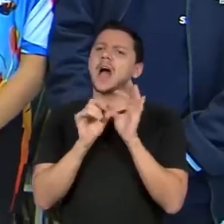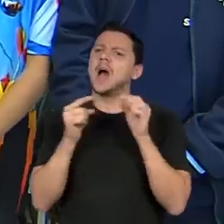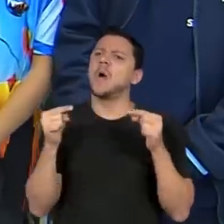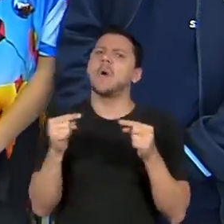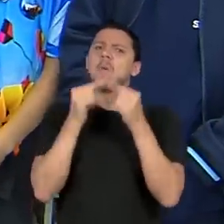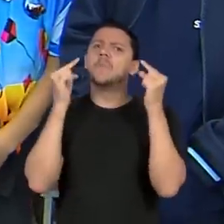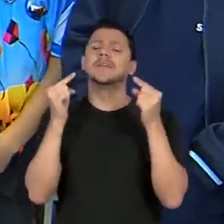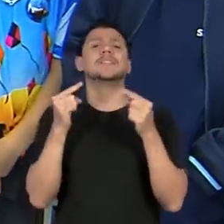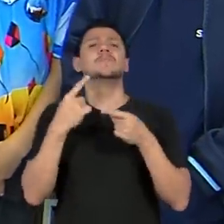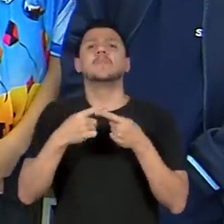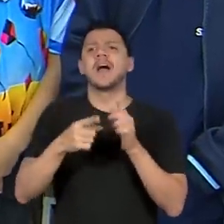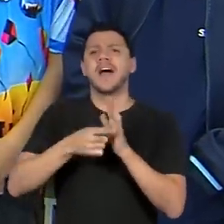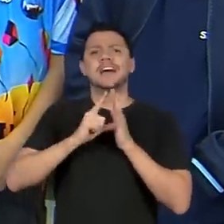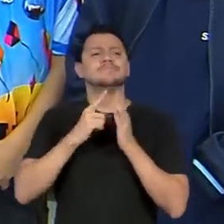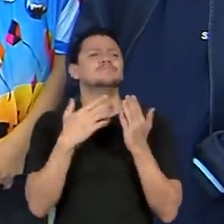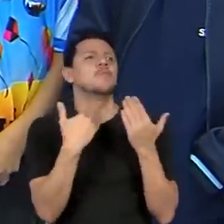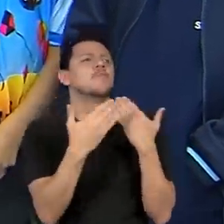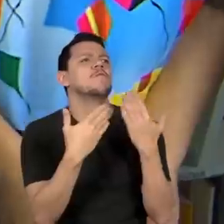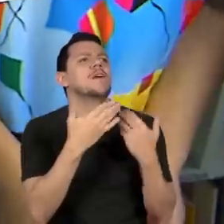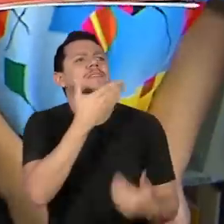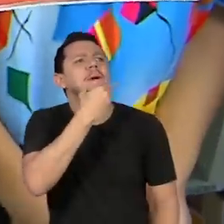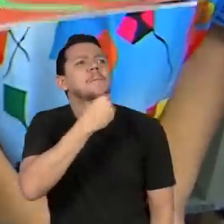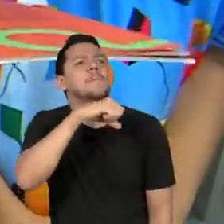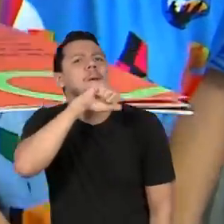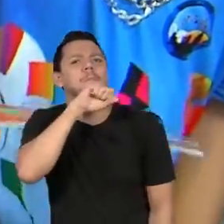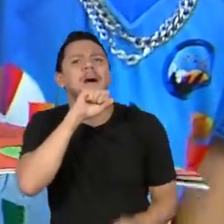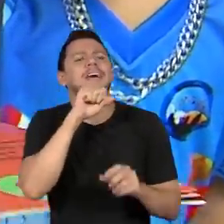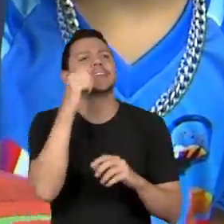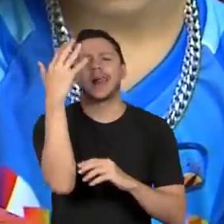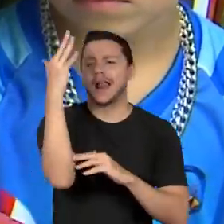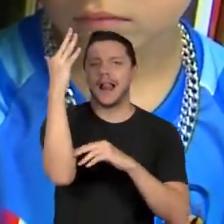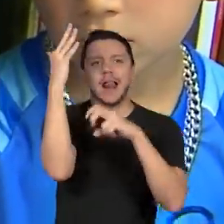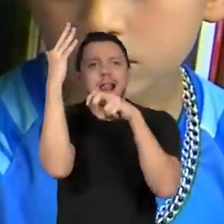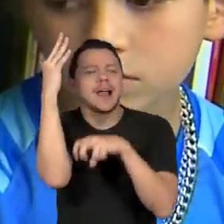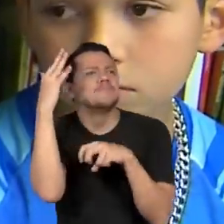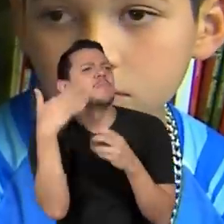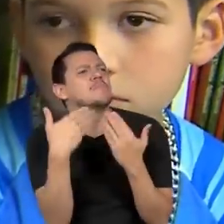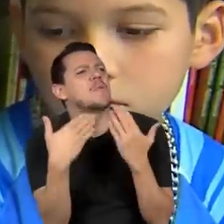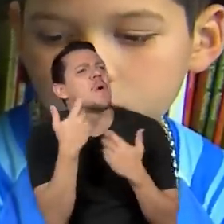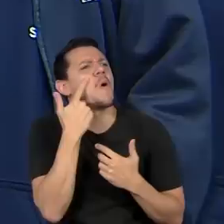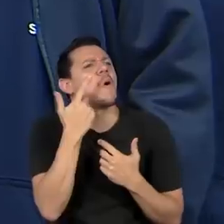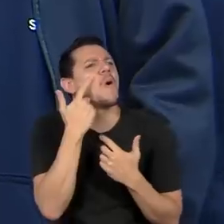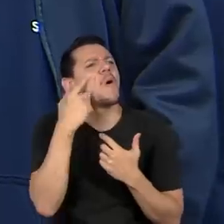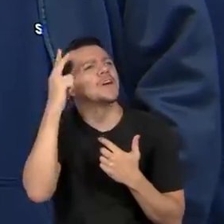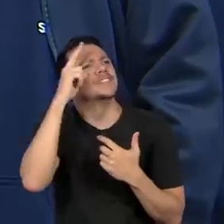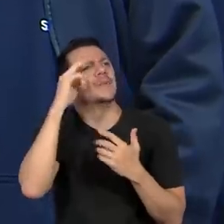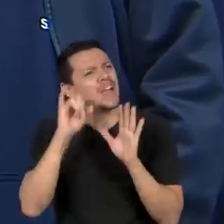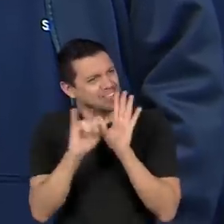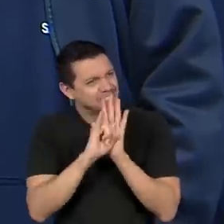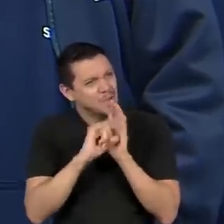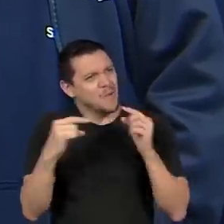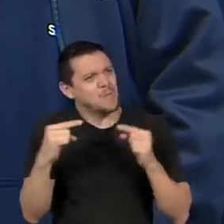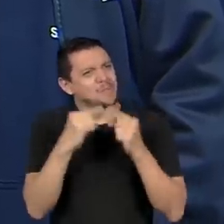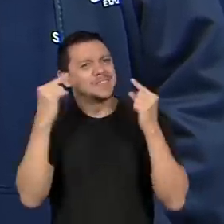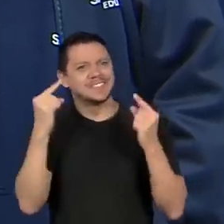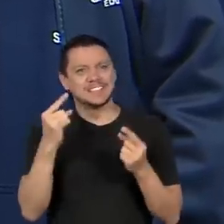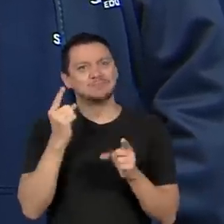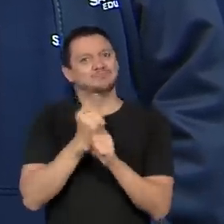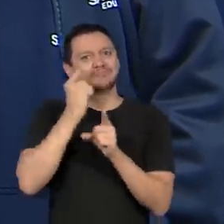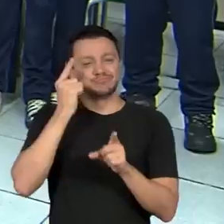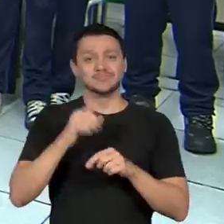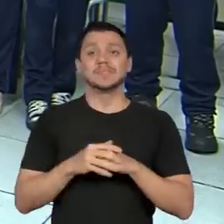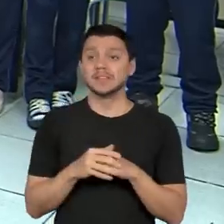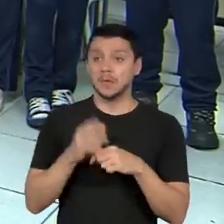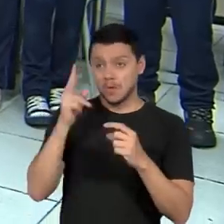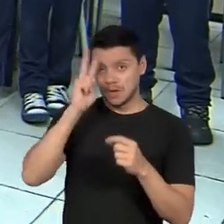debaixo de um pé de amora. A história valoriza a identidade negra e desenvolve a autoconfiança dos